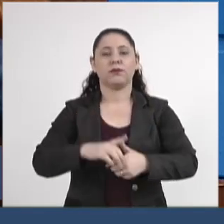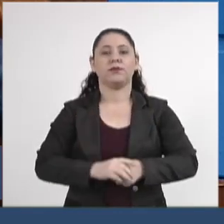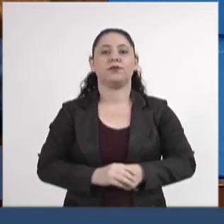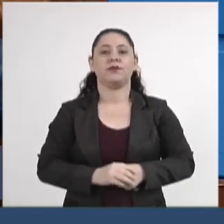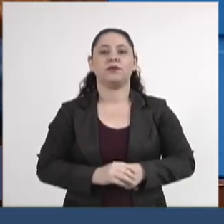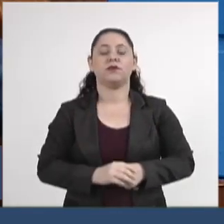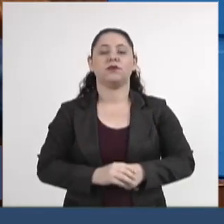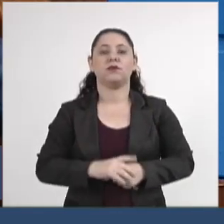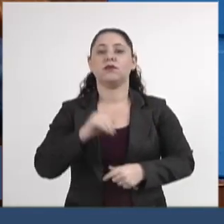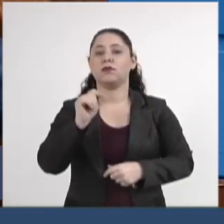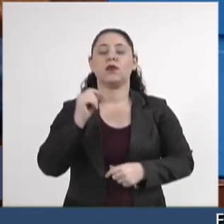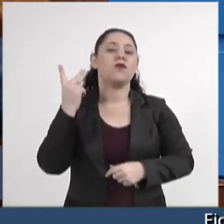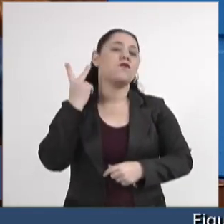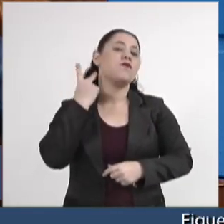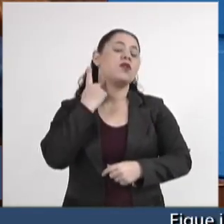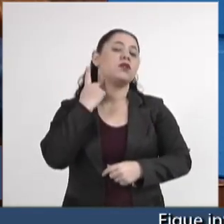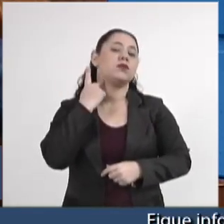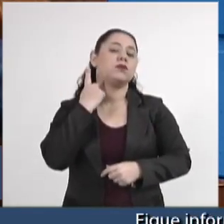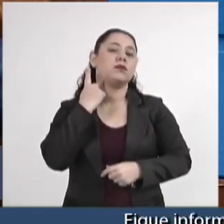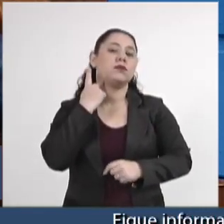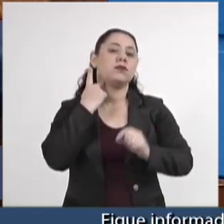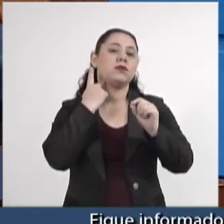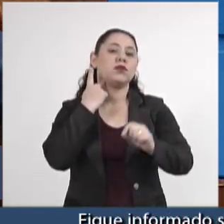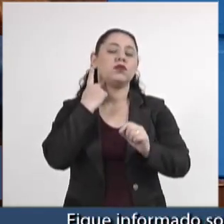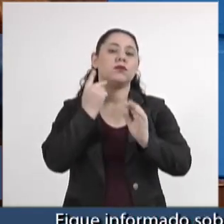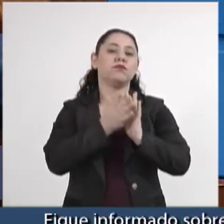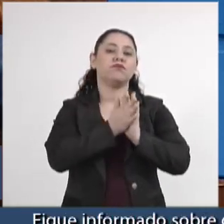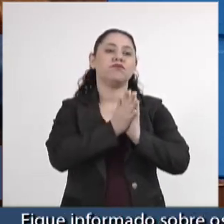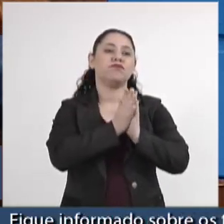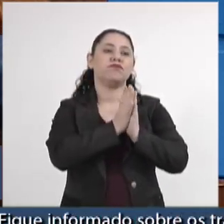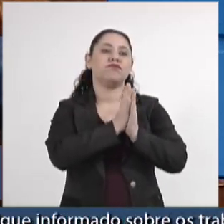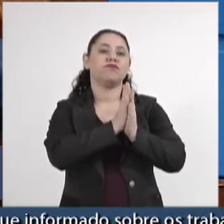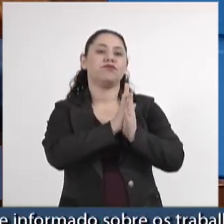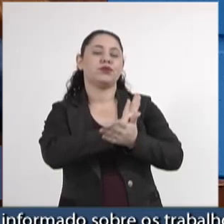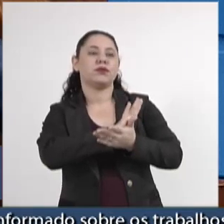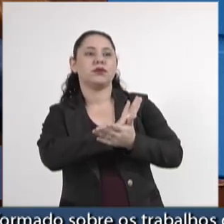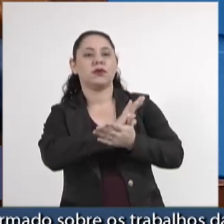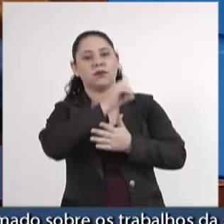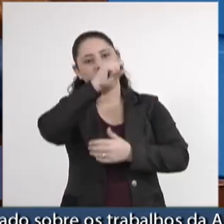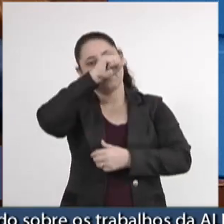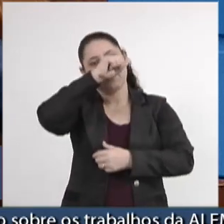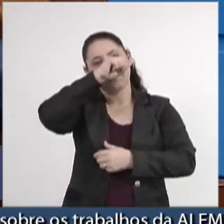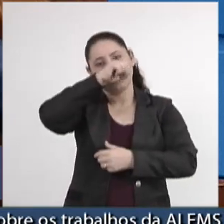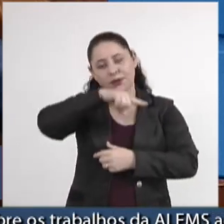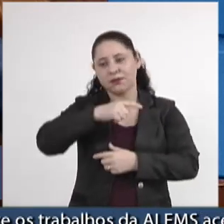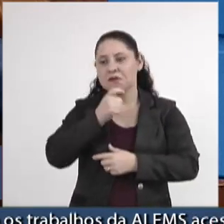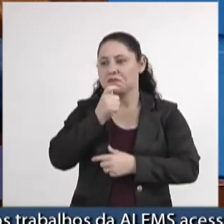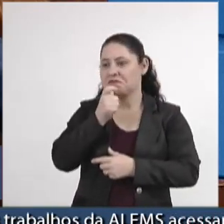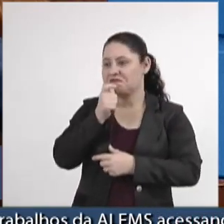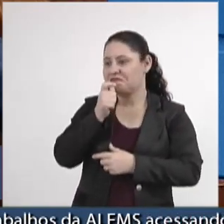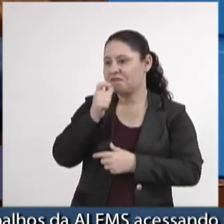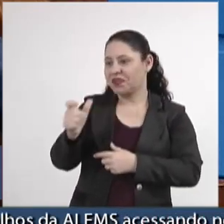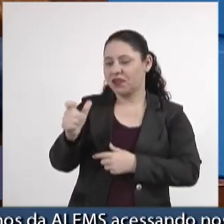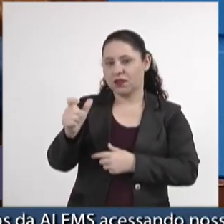que foram vítimas de discriminação, de violência, de injúria racial.